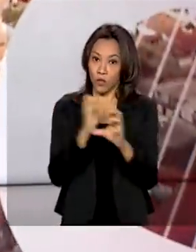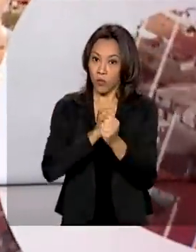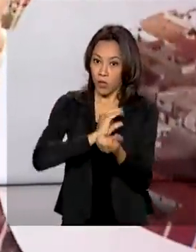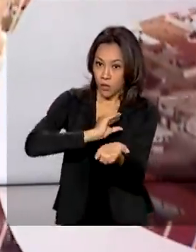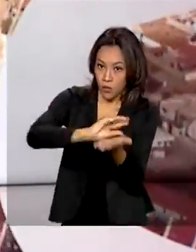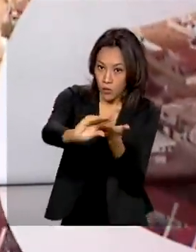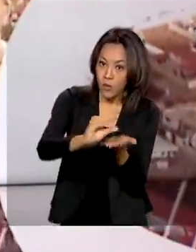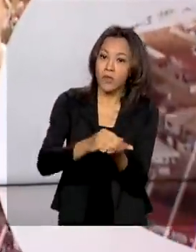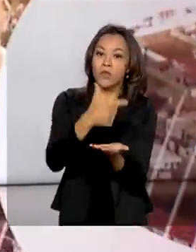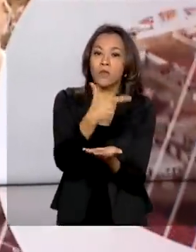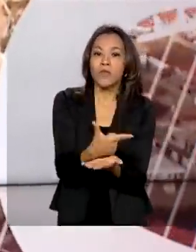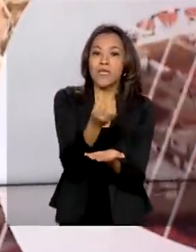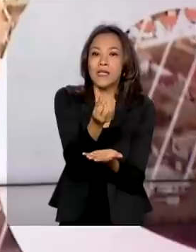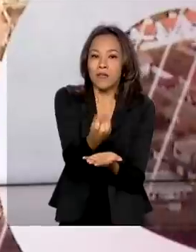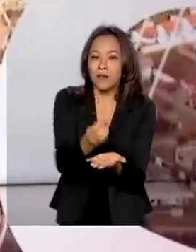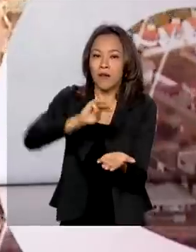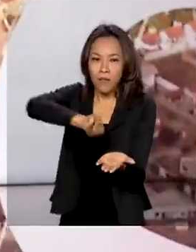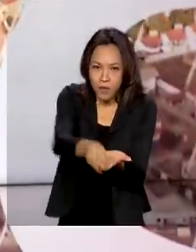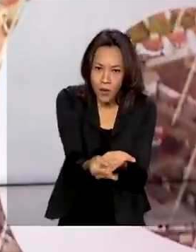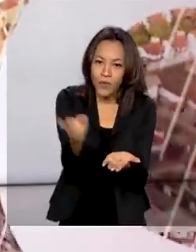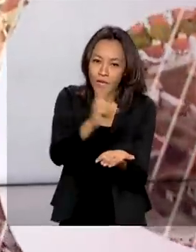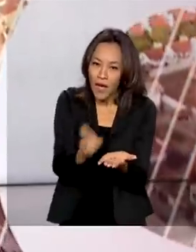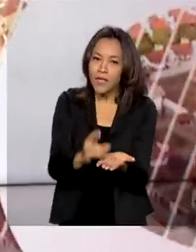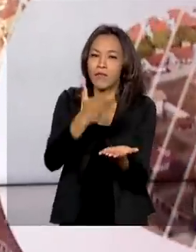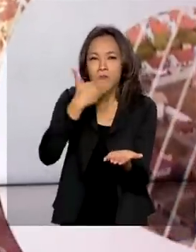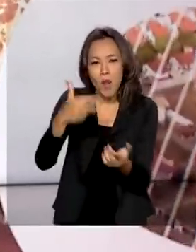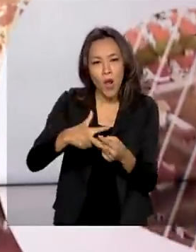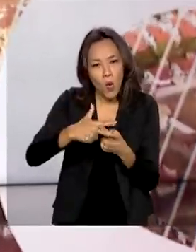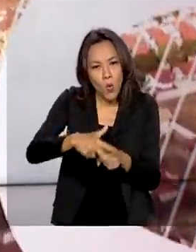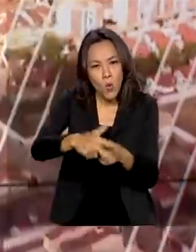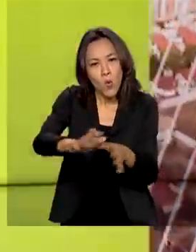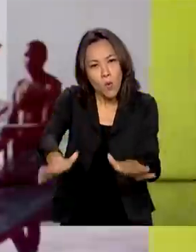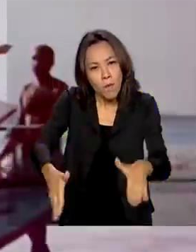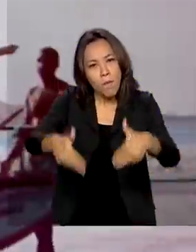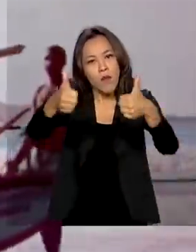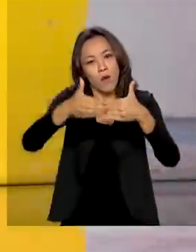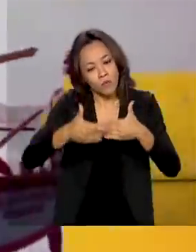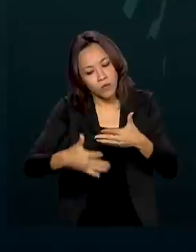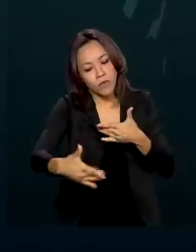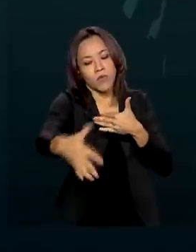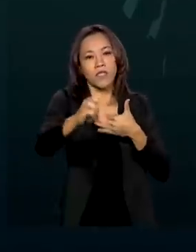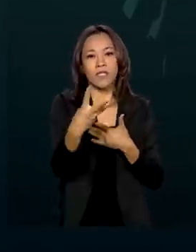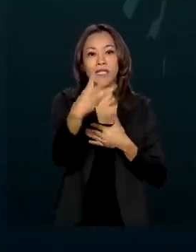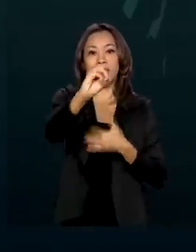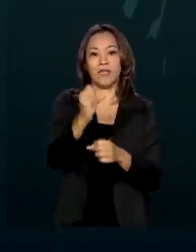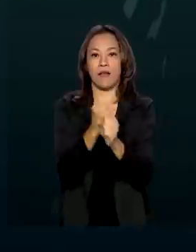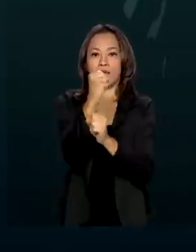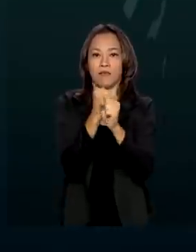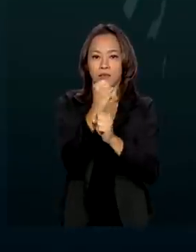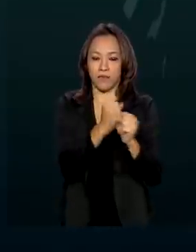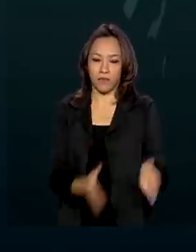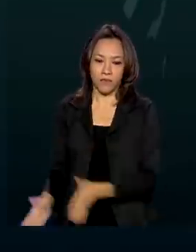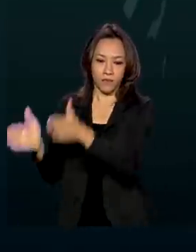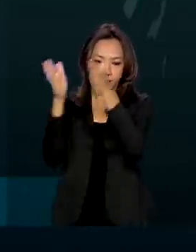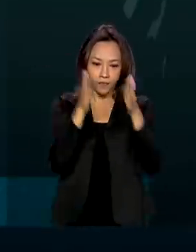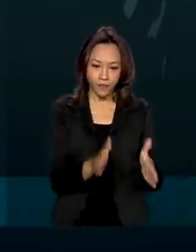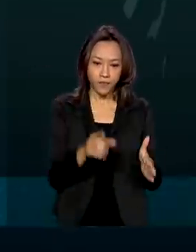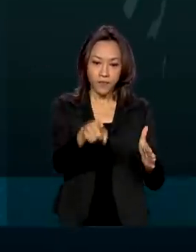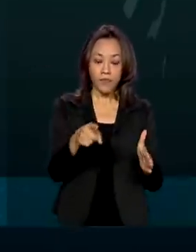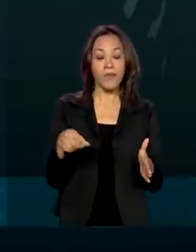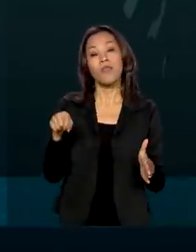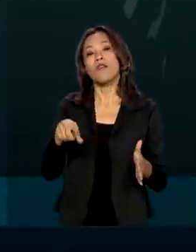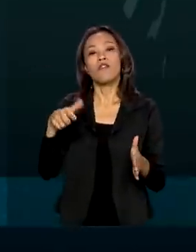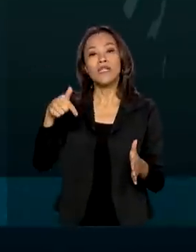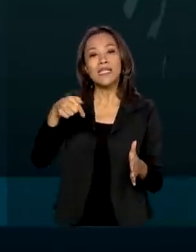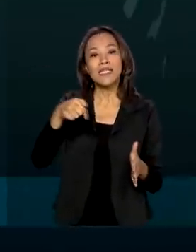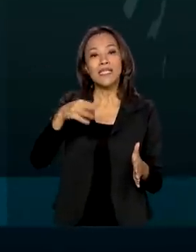milhões em melhorias ao longo dos 30 anos de concessão. O lance mínimo de outorga R 700 mil